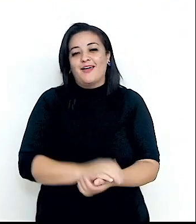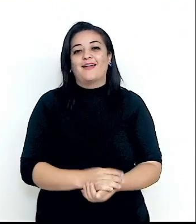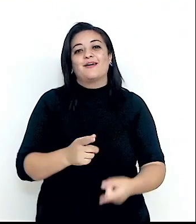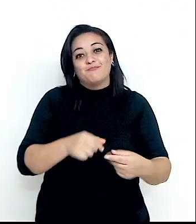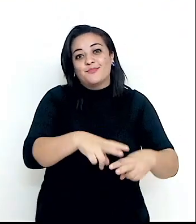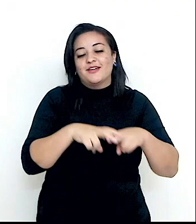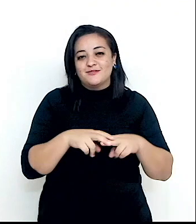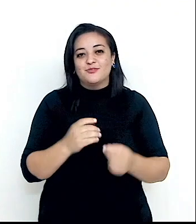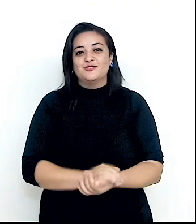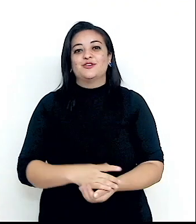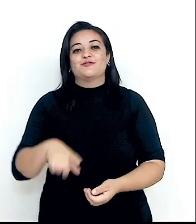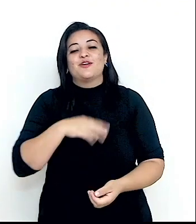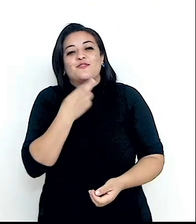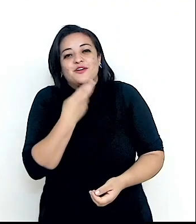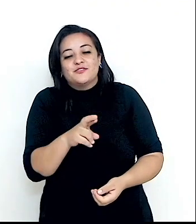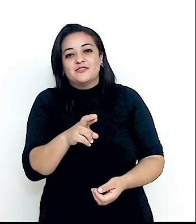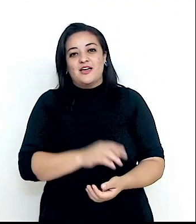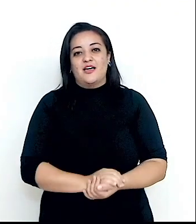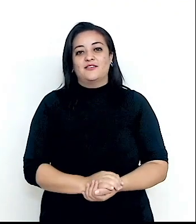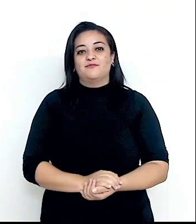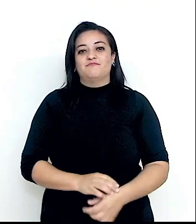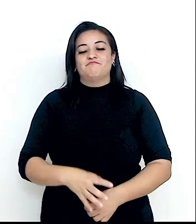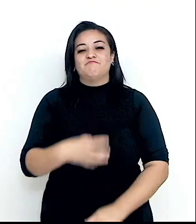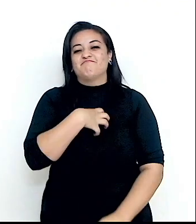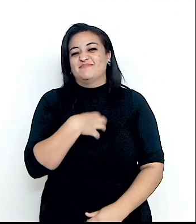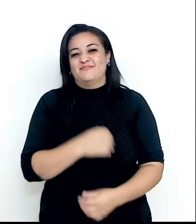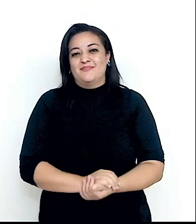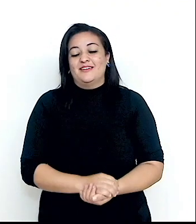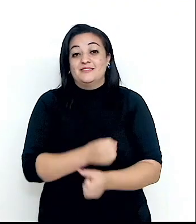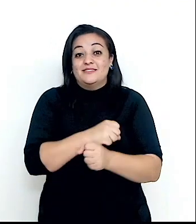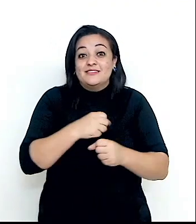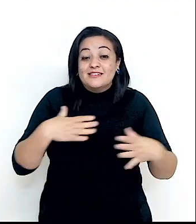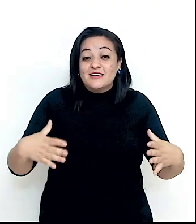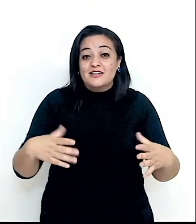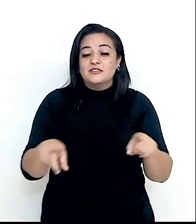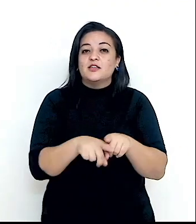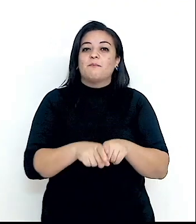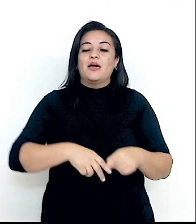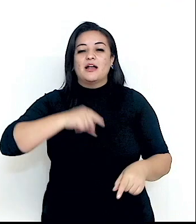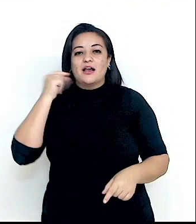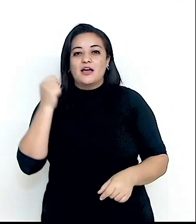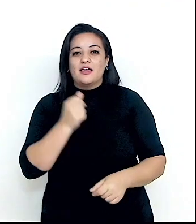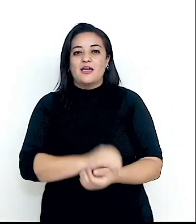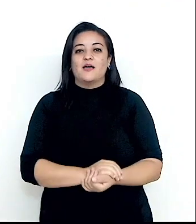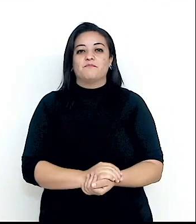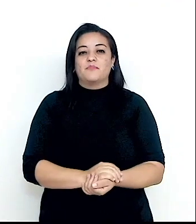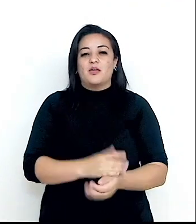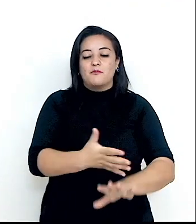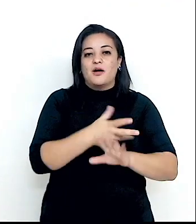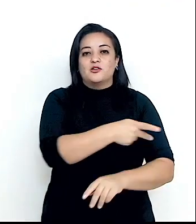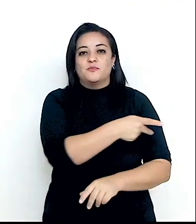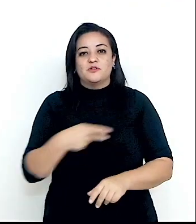mesmo ela gerou um trauma muito grande. E naquela época, aí está a imagem do presidente